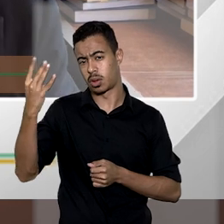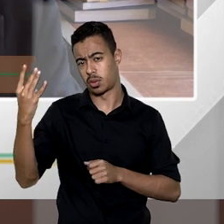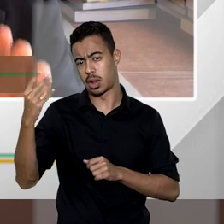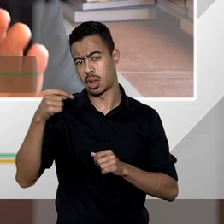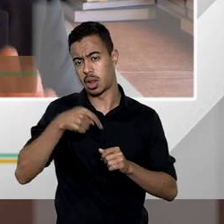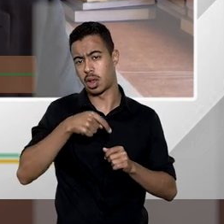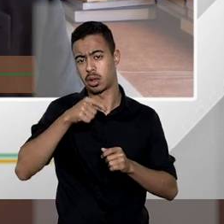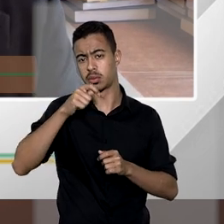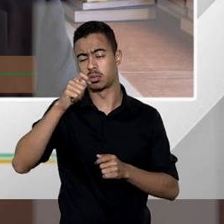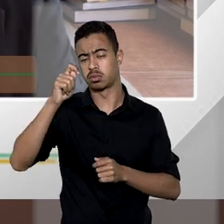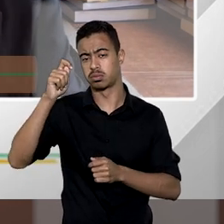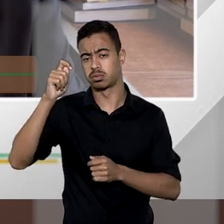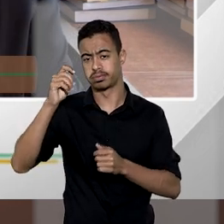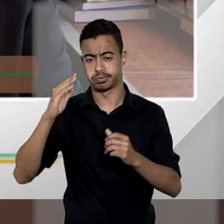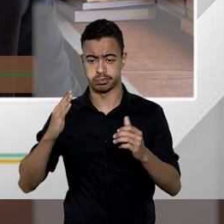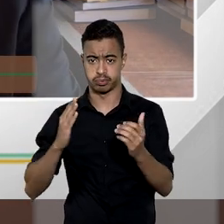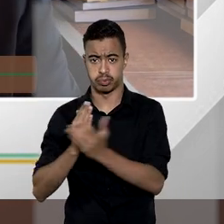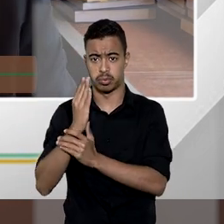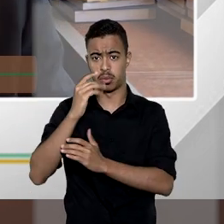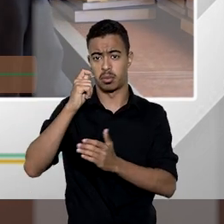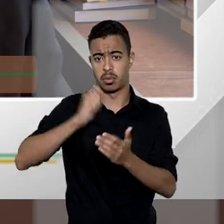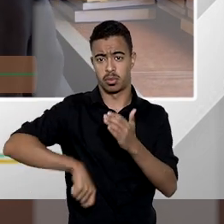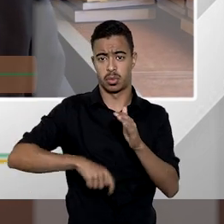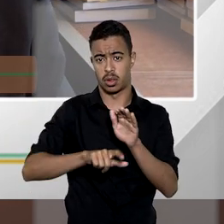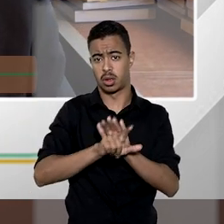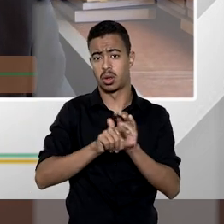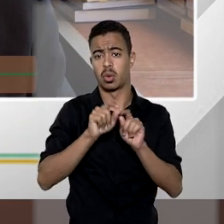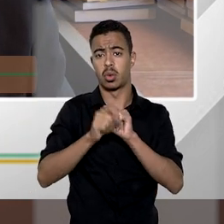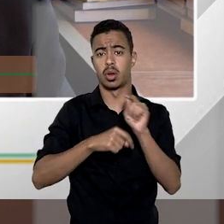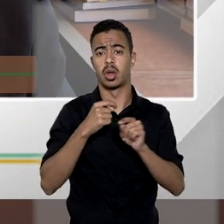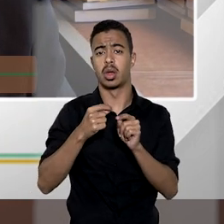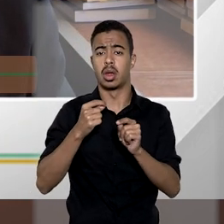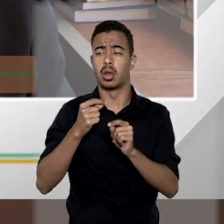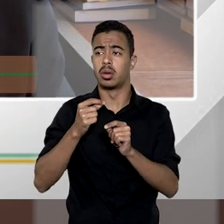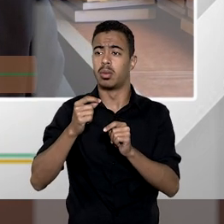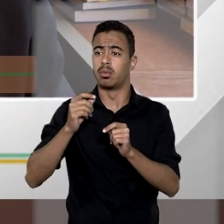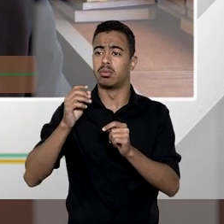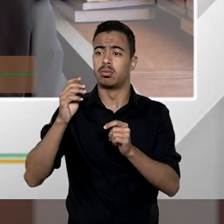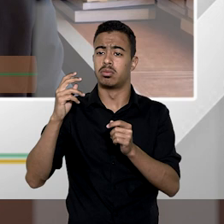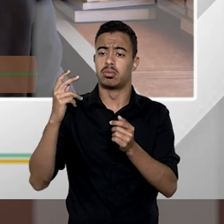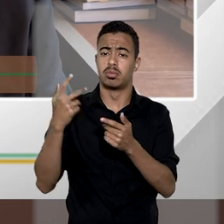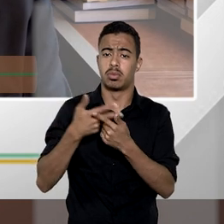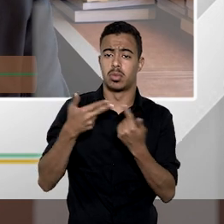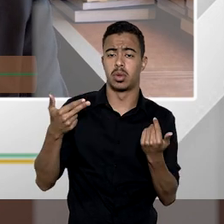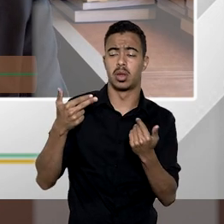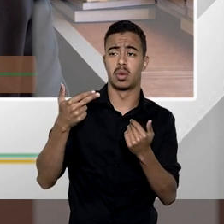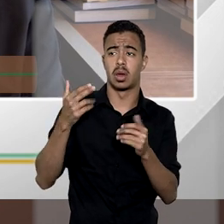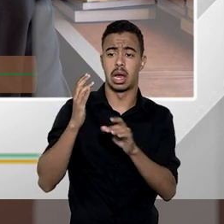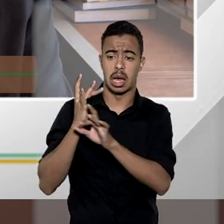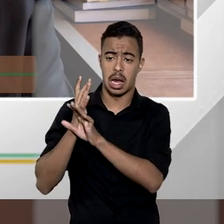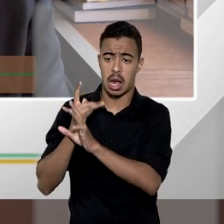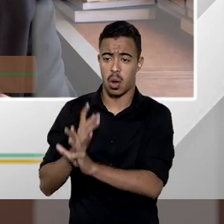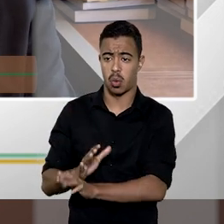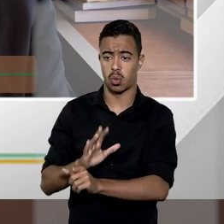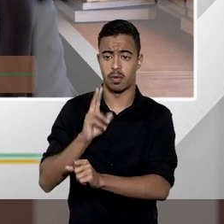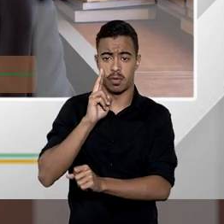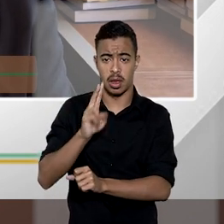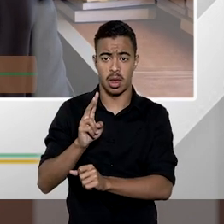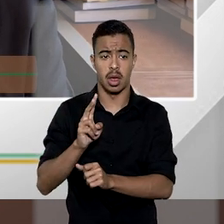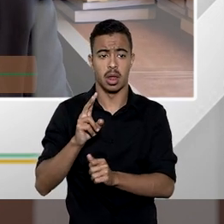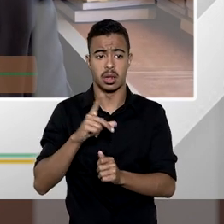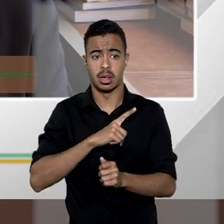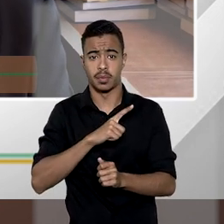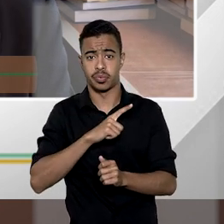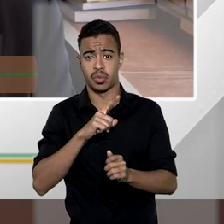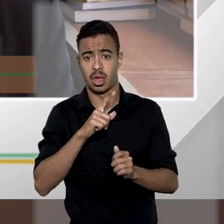que seccionou os momentos de incidência e de cálculo isto é a partir e com base numa